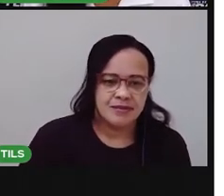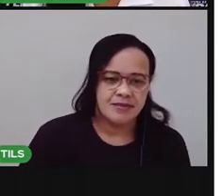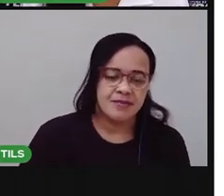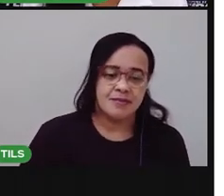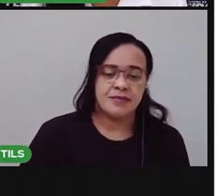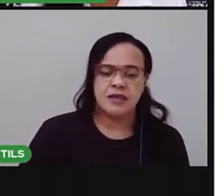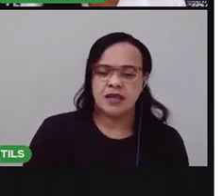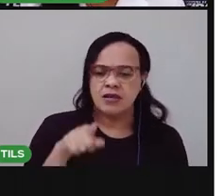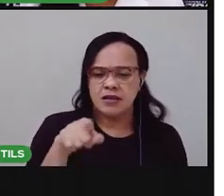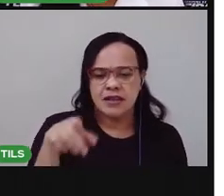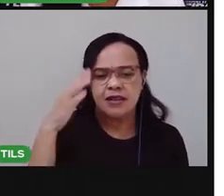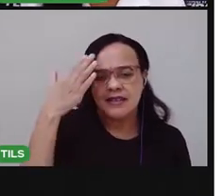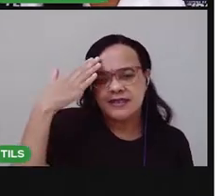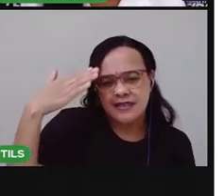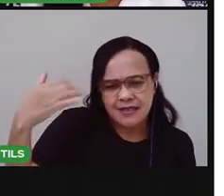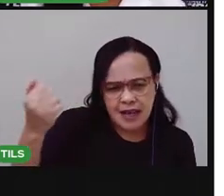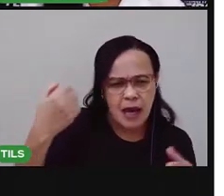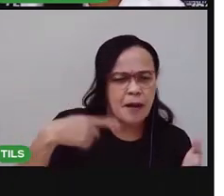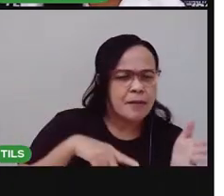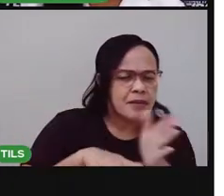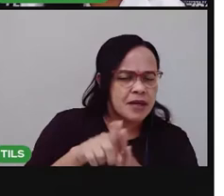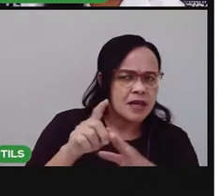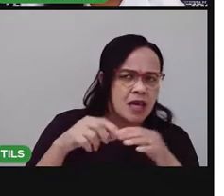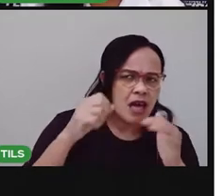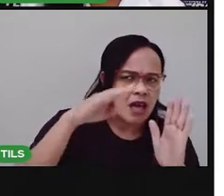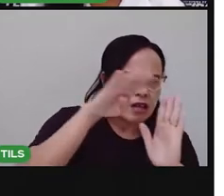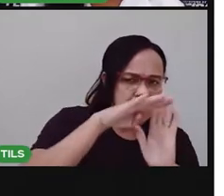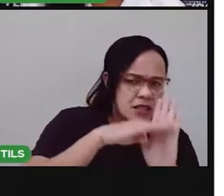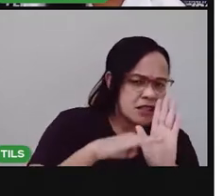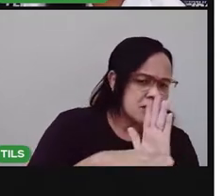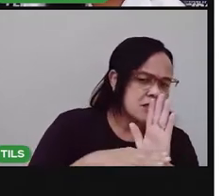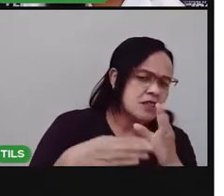Então, você sabe pra que servem as listas?